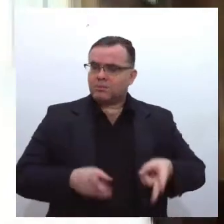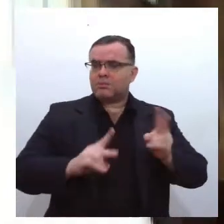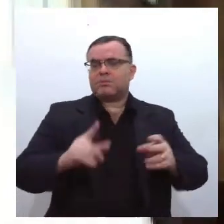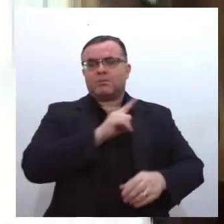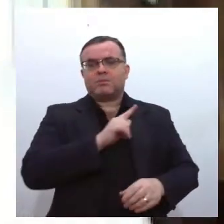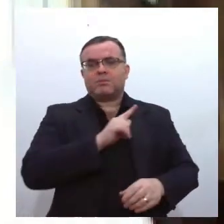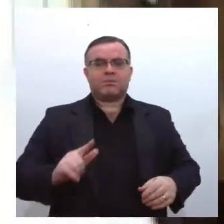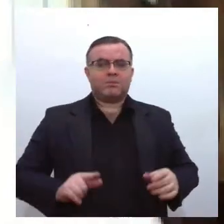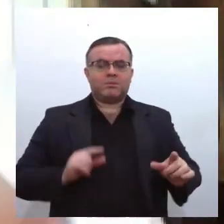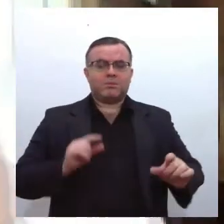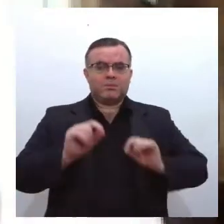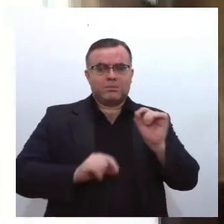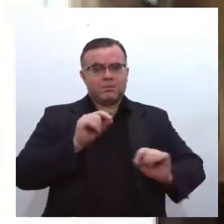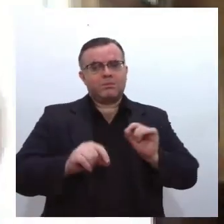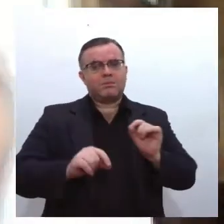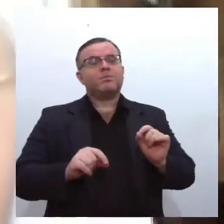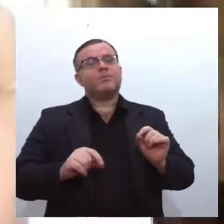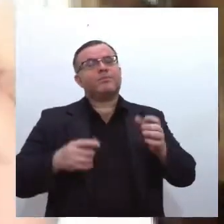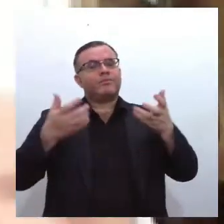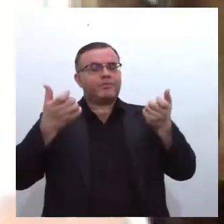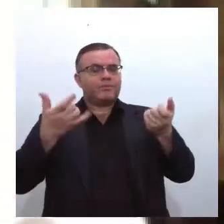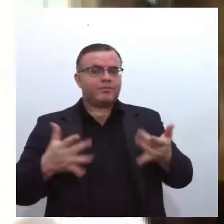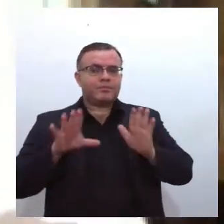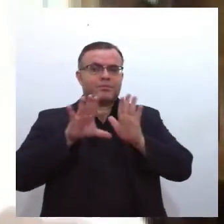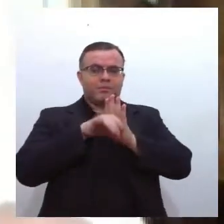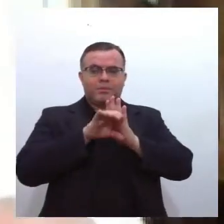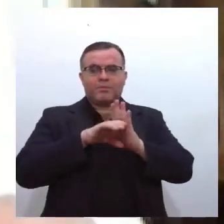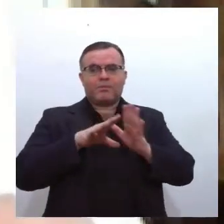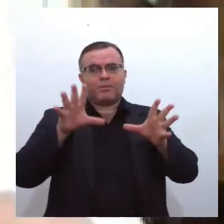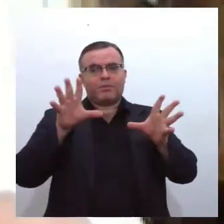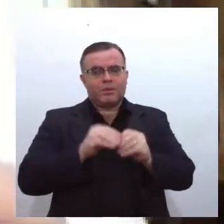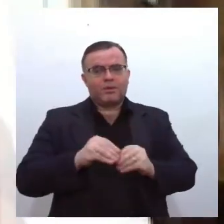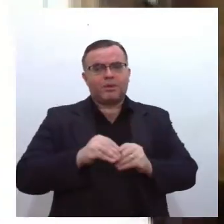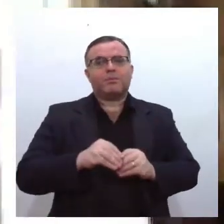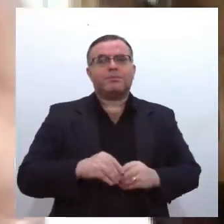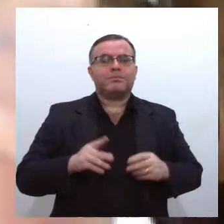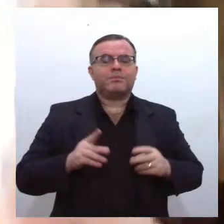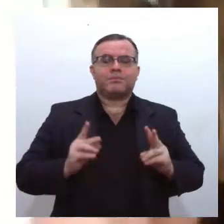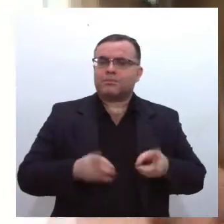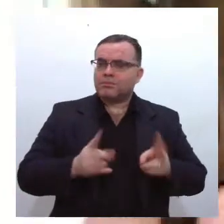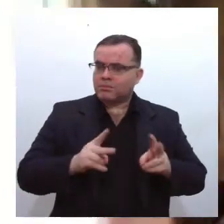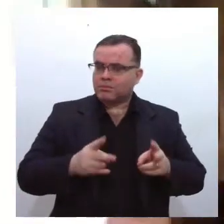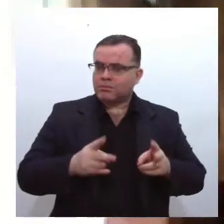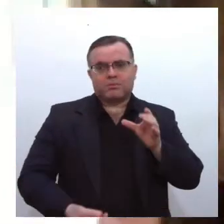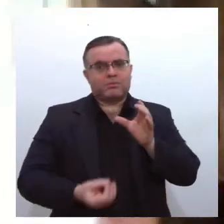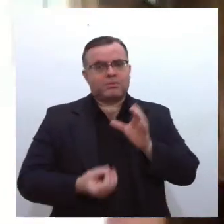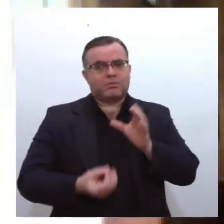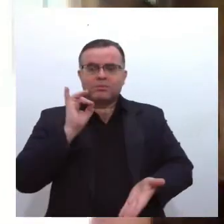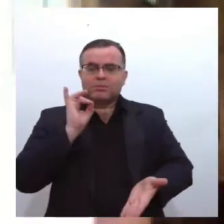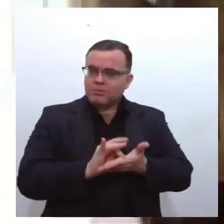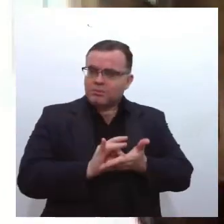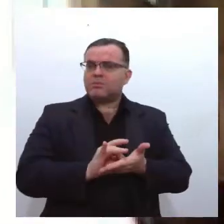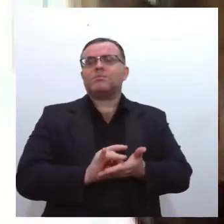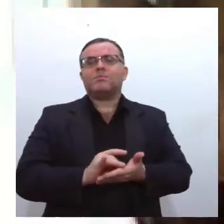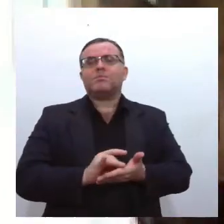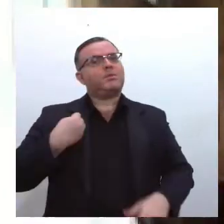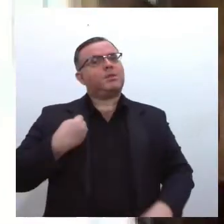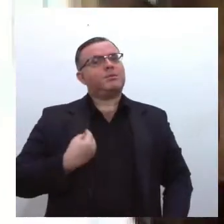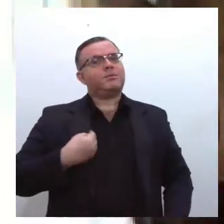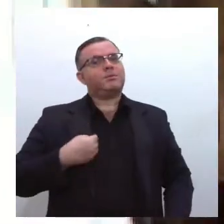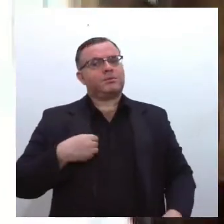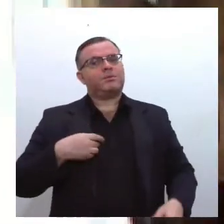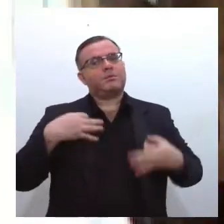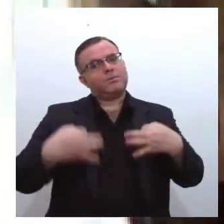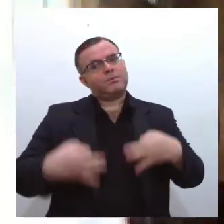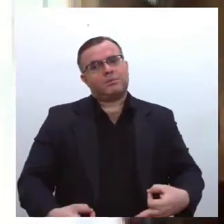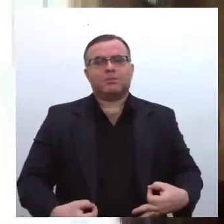Estado definisse de forma coletiva, construísse de forma participativa, um